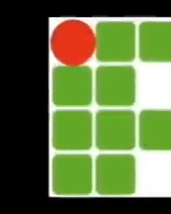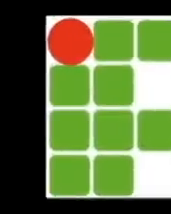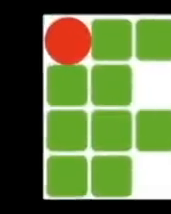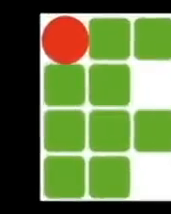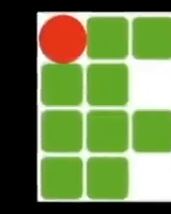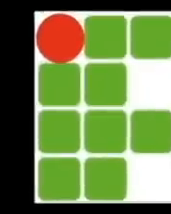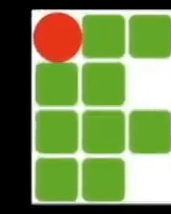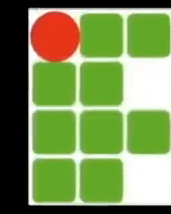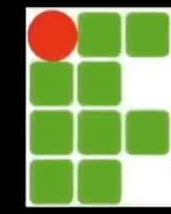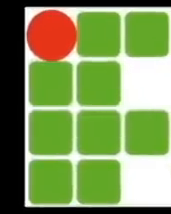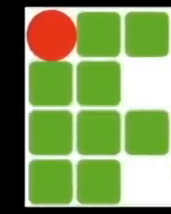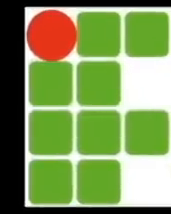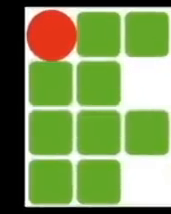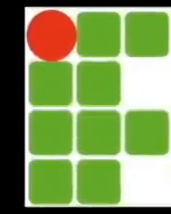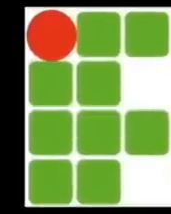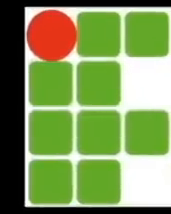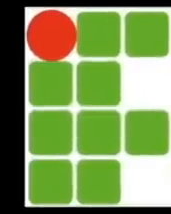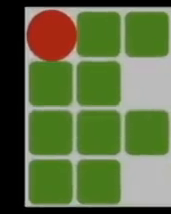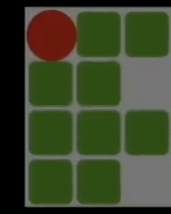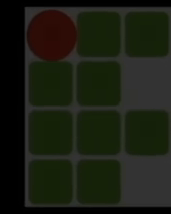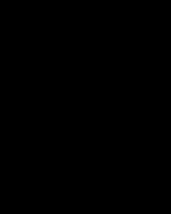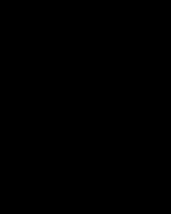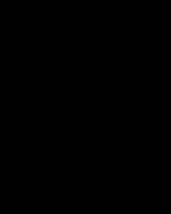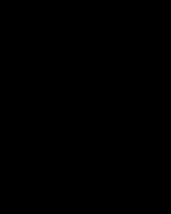Legendas Querida Criança